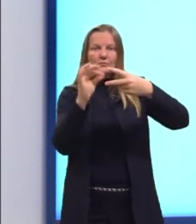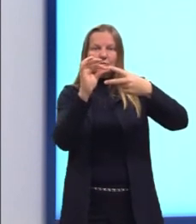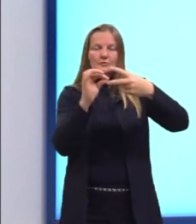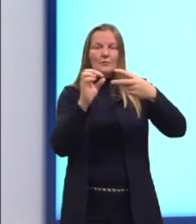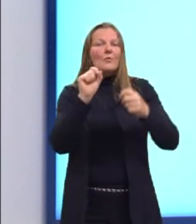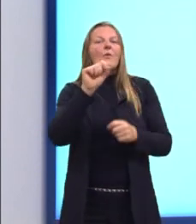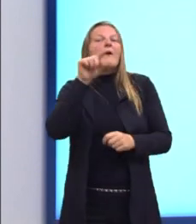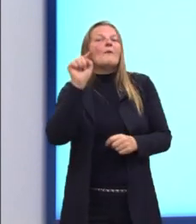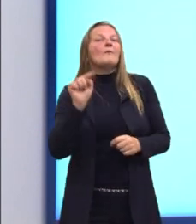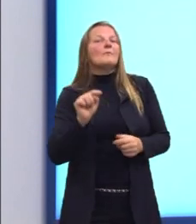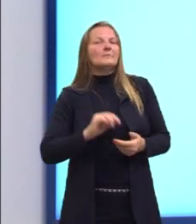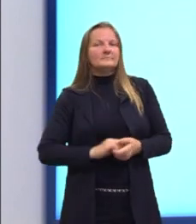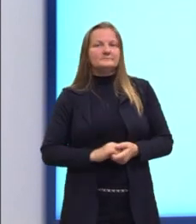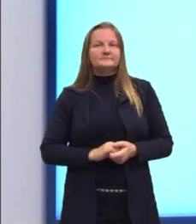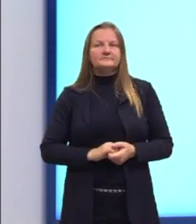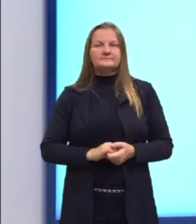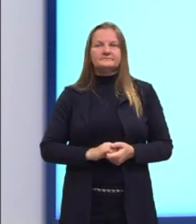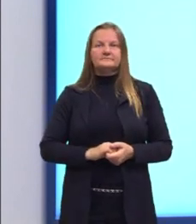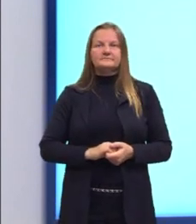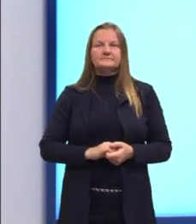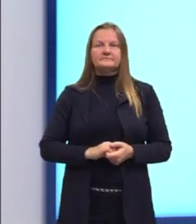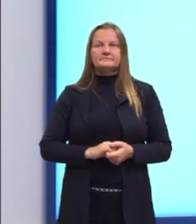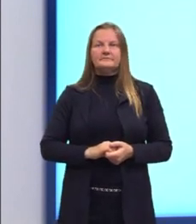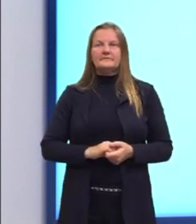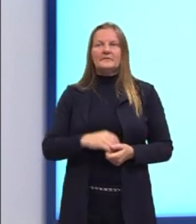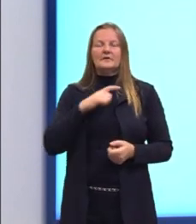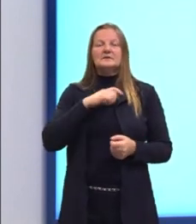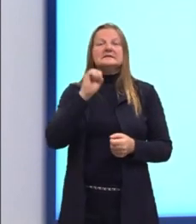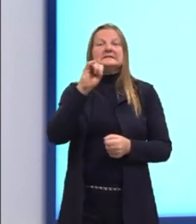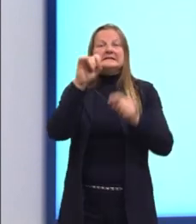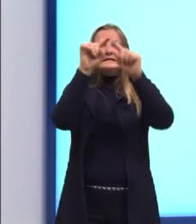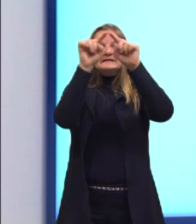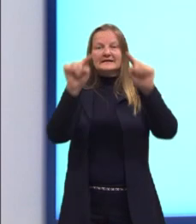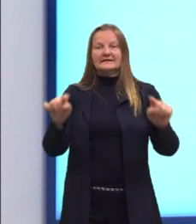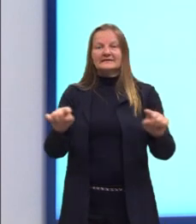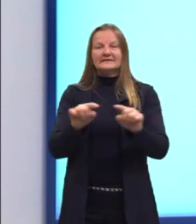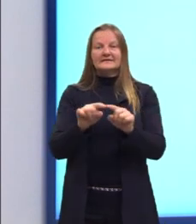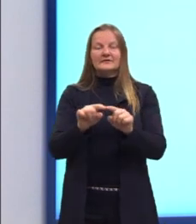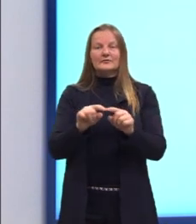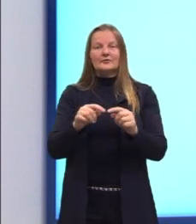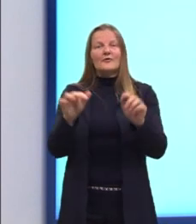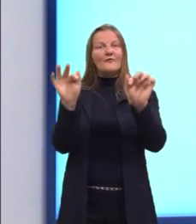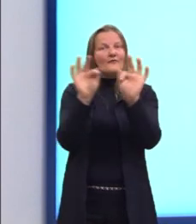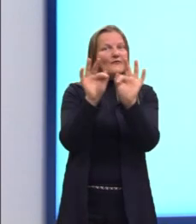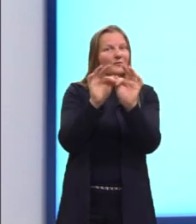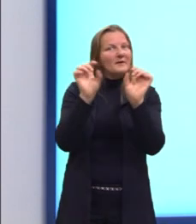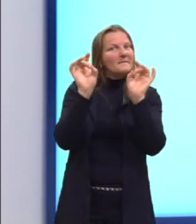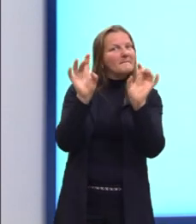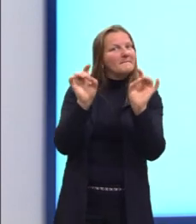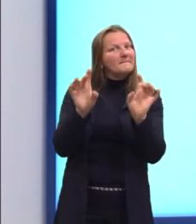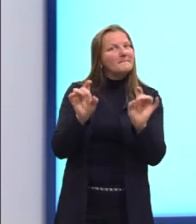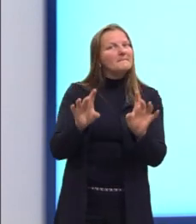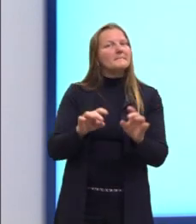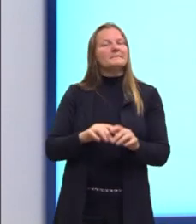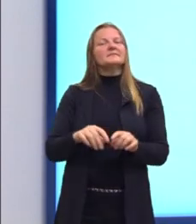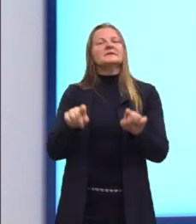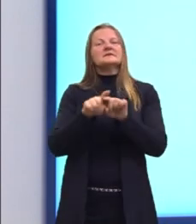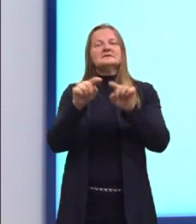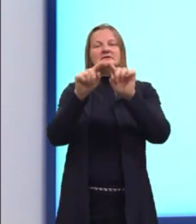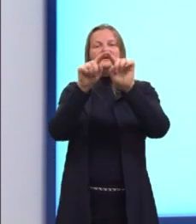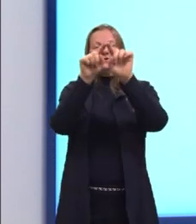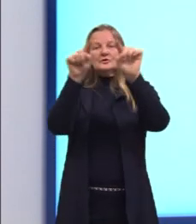Porque nós vimos que, para calcular a área de um triângulo, nós utilizamos uma fórmula específica, de um